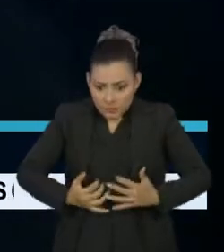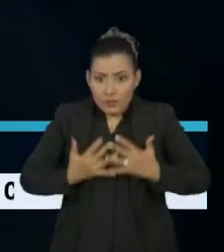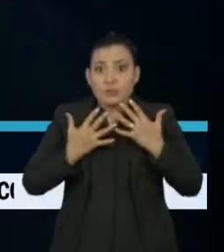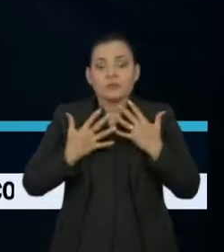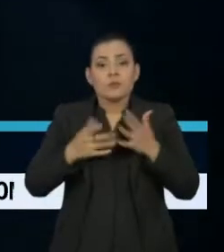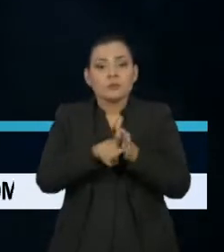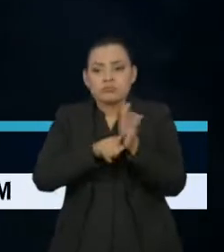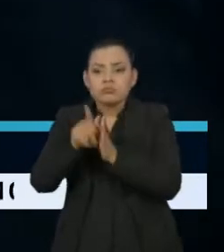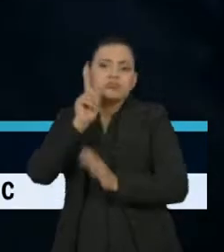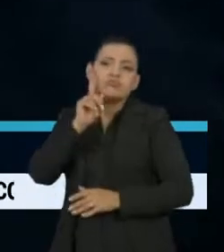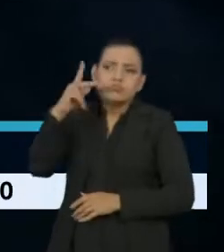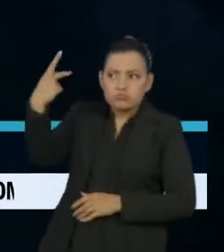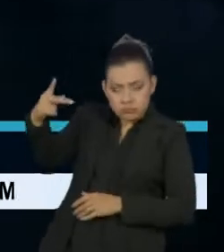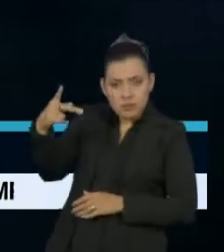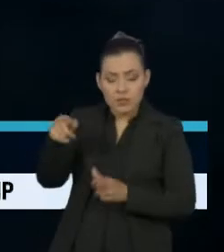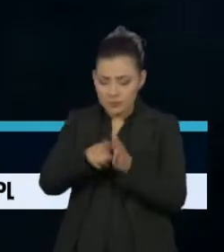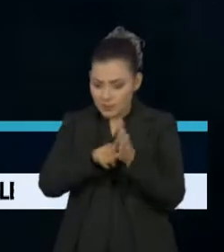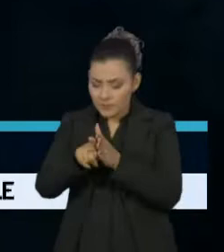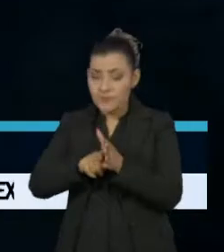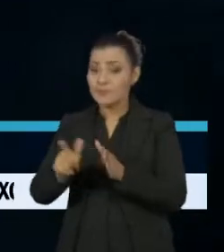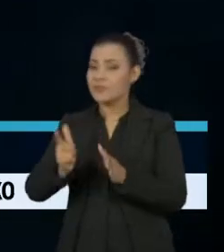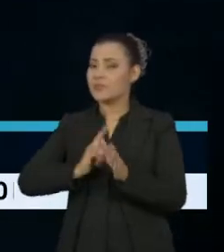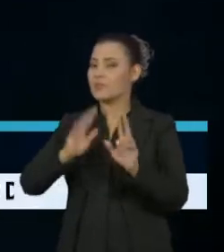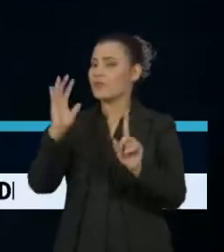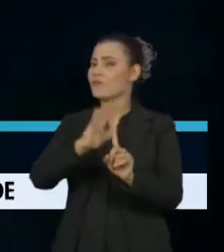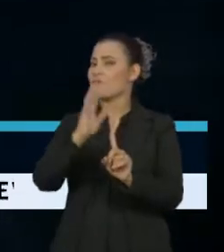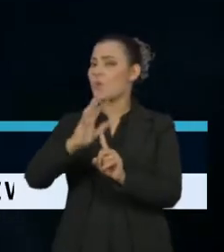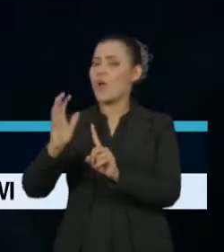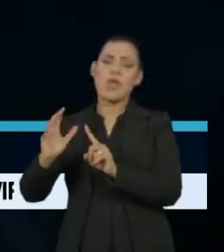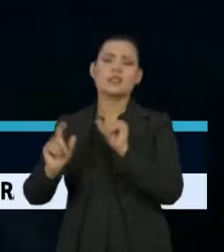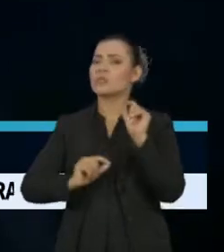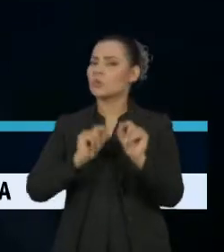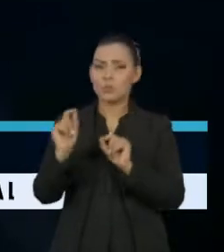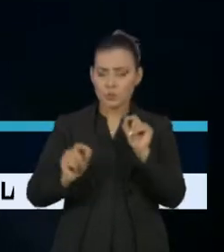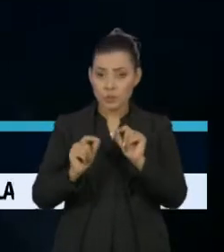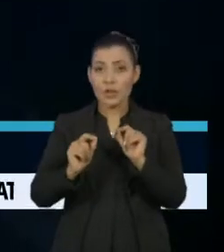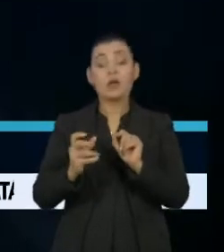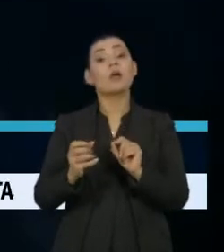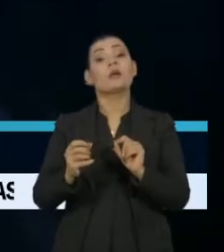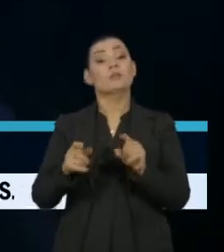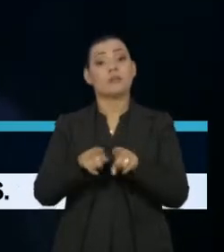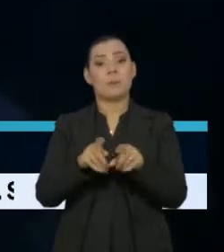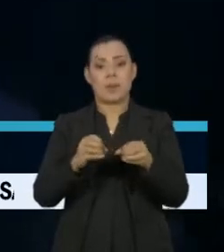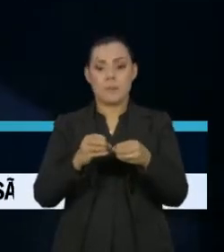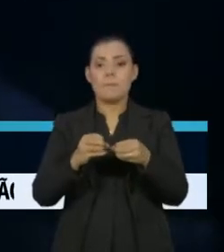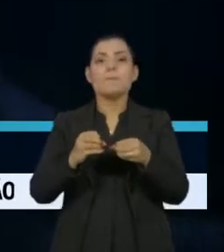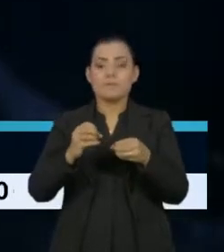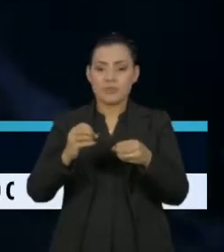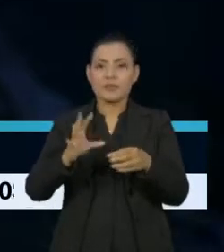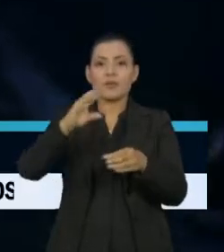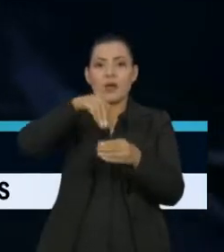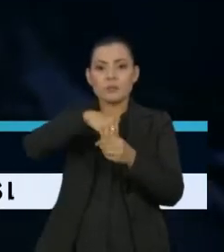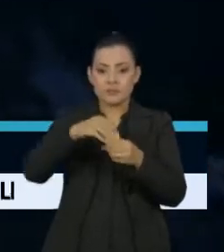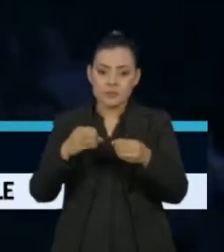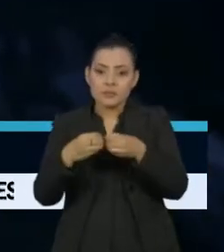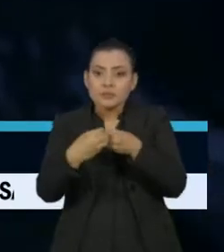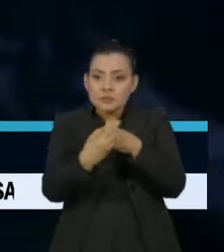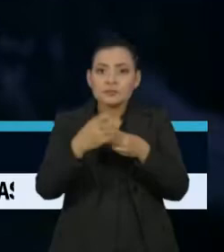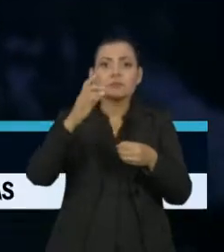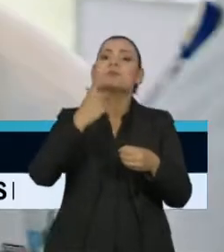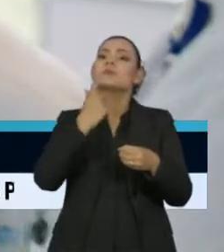americanos descobriram que pode existir uma relação entre a diferença de volume dos glóbulos vermelhos e uma maior